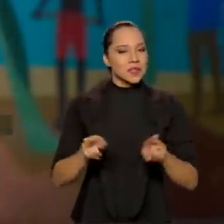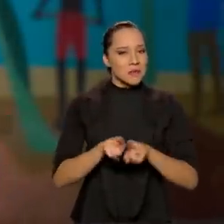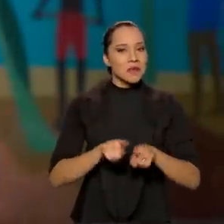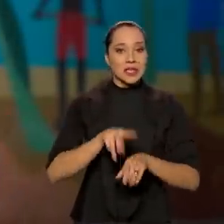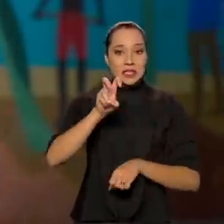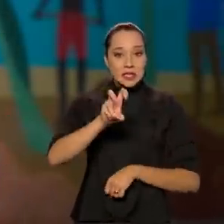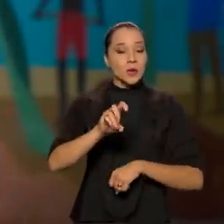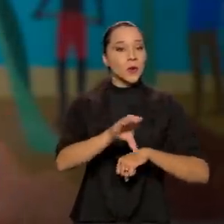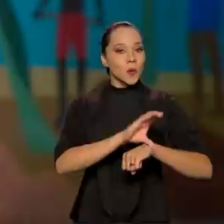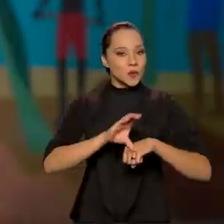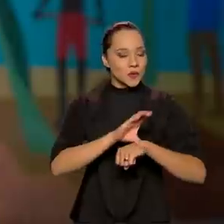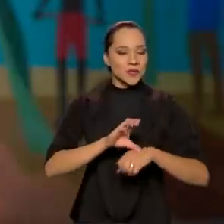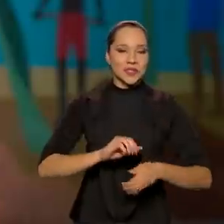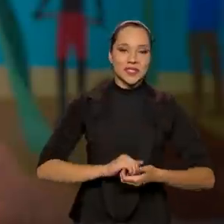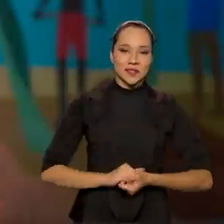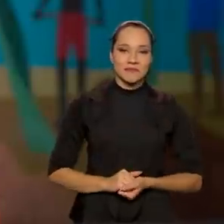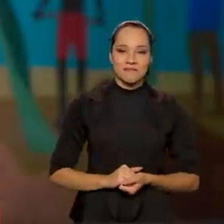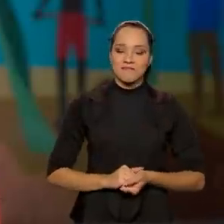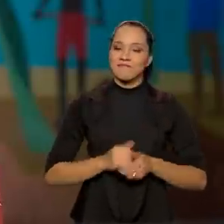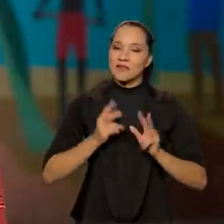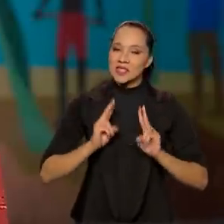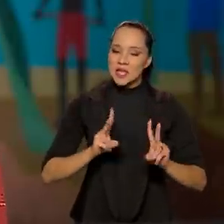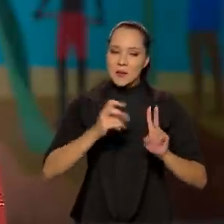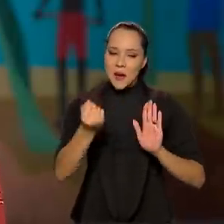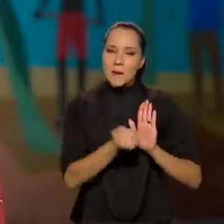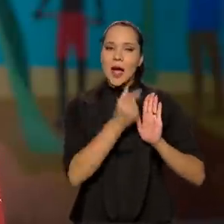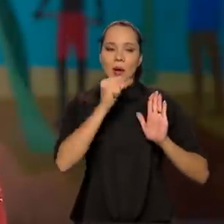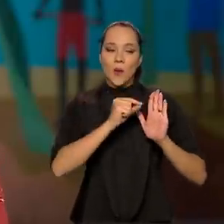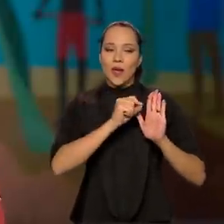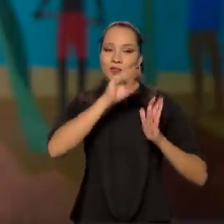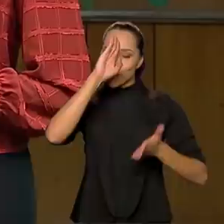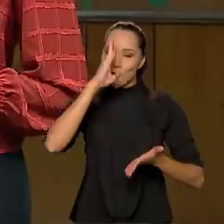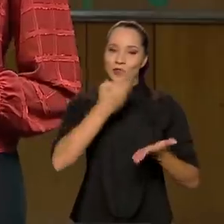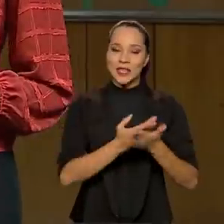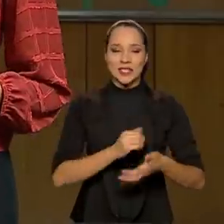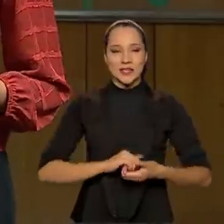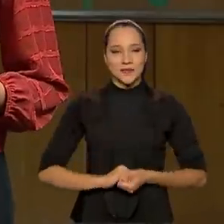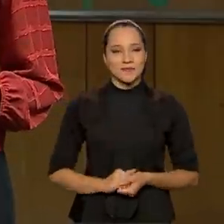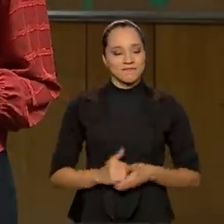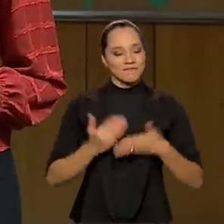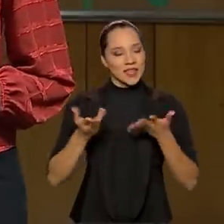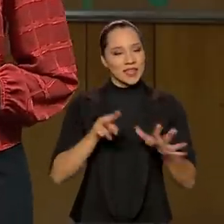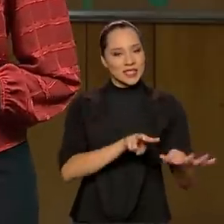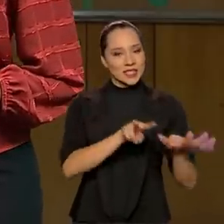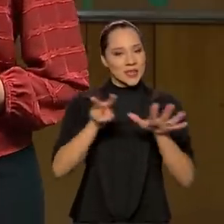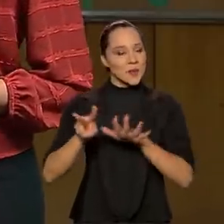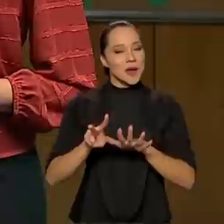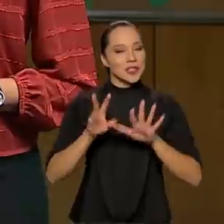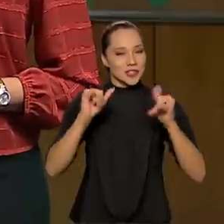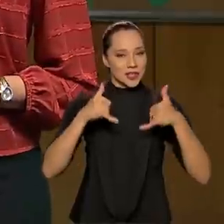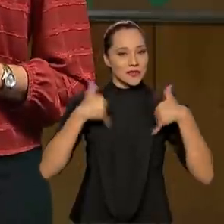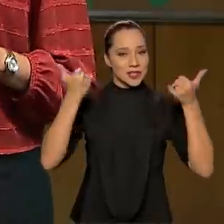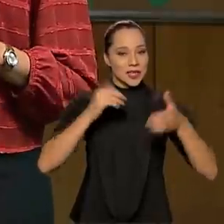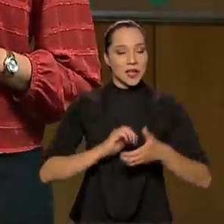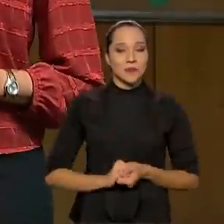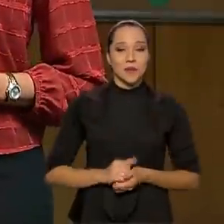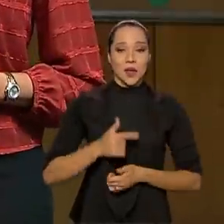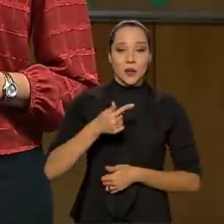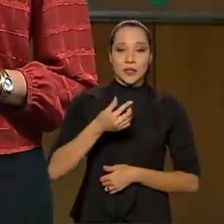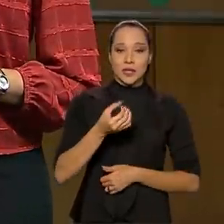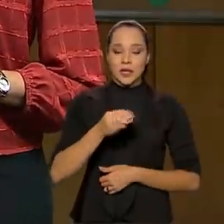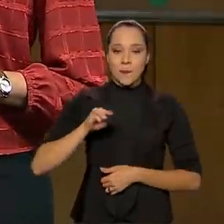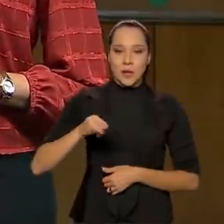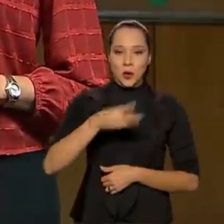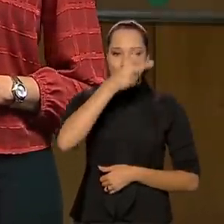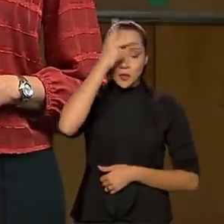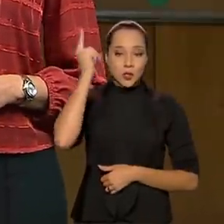de cinco constituições, sempre com a marca da credibilidade. E nesta semana de aniversário, os 70 milhões